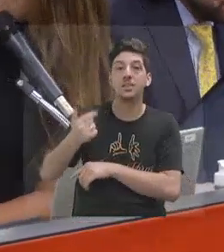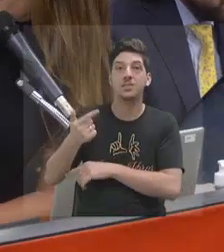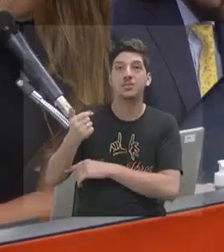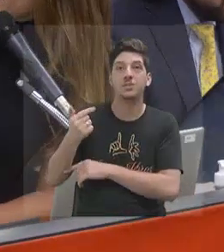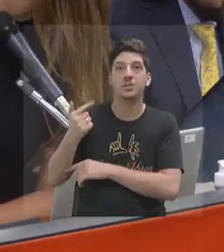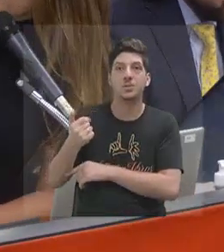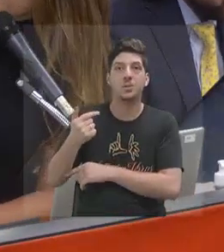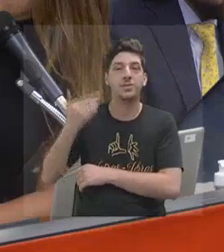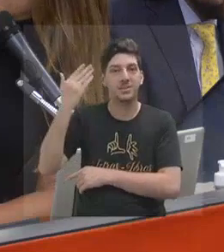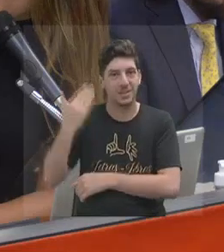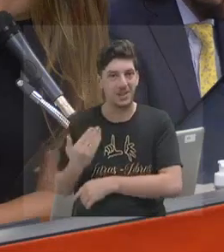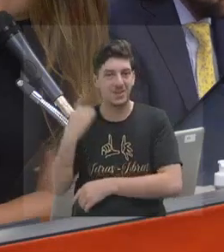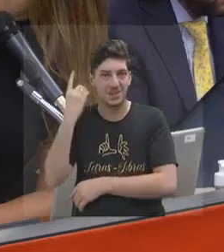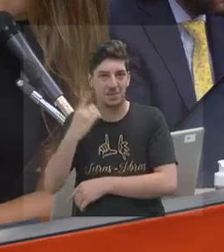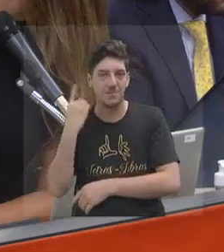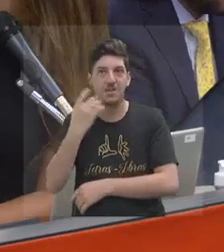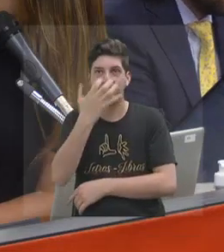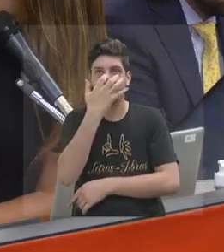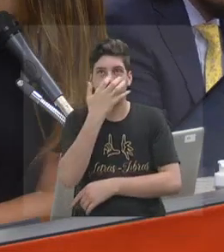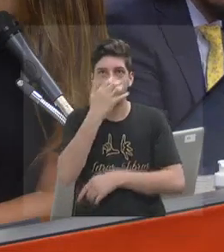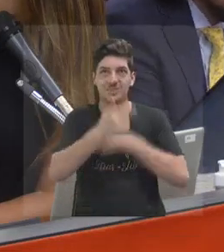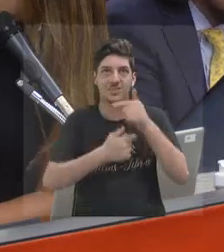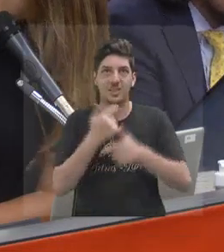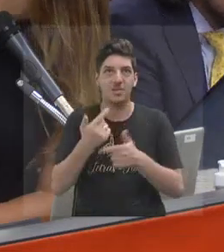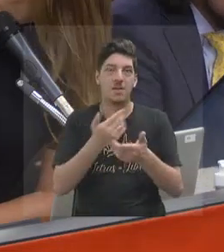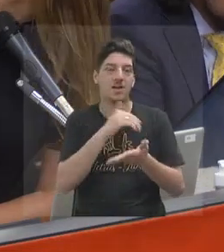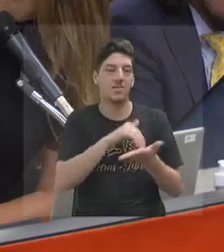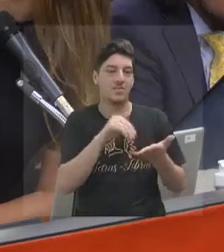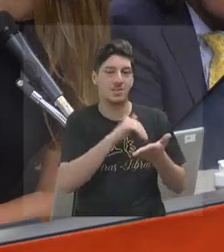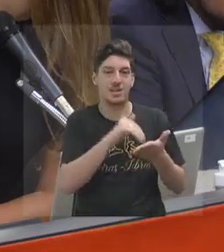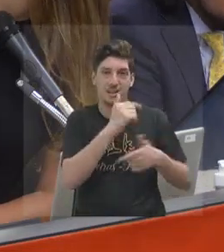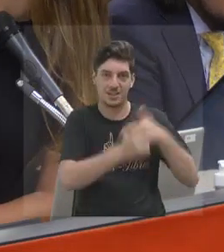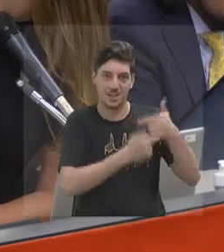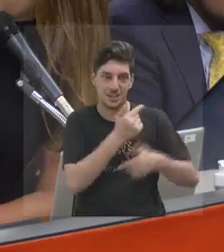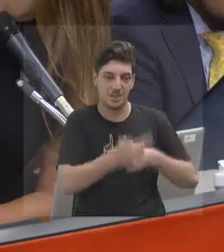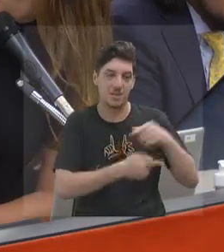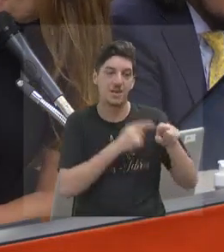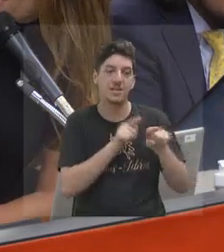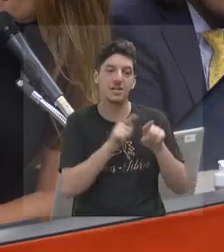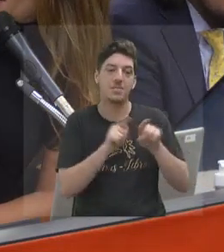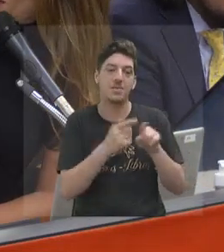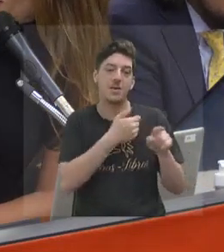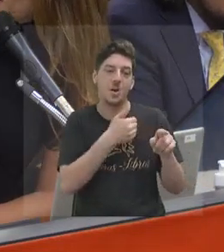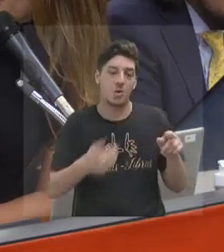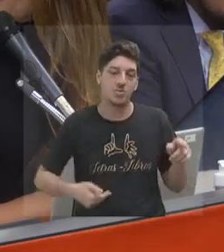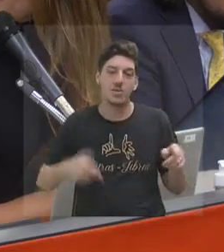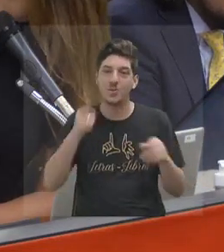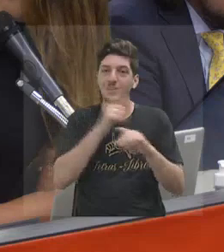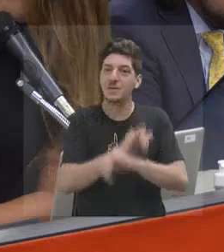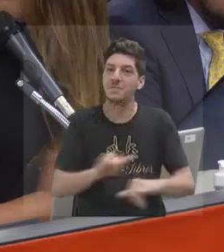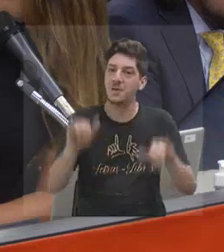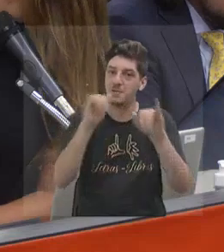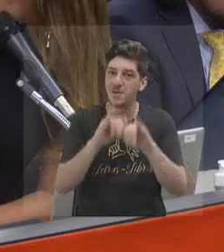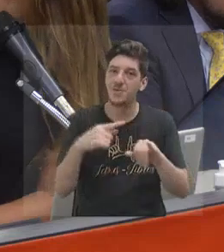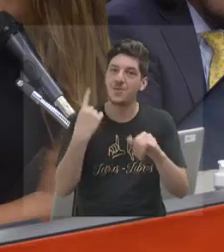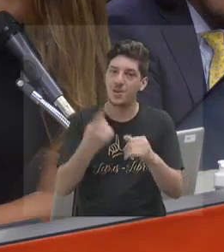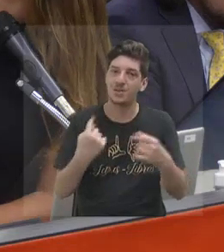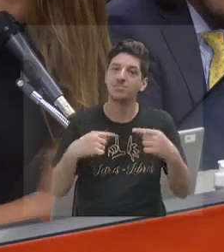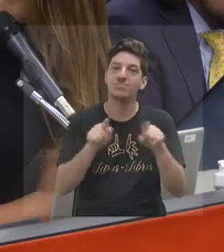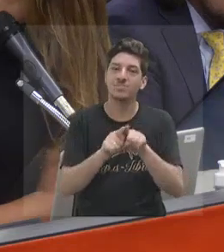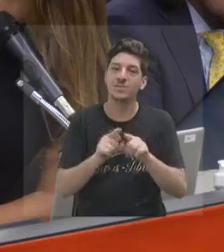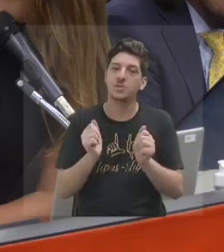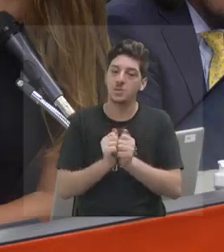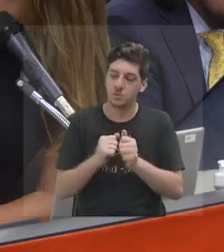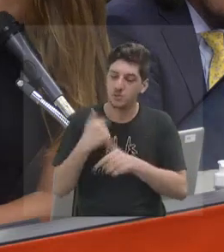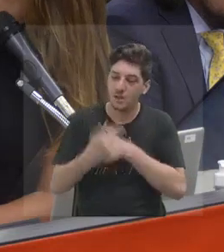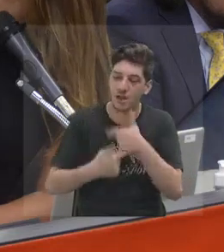grande admiração pelo trabalho desempenhado pelo governo e a forma como esse governo comunica esse trabalho. Vamos juntos, porque nós estamos